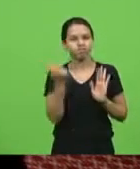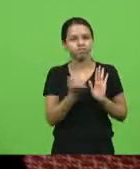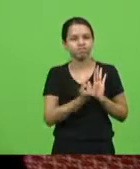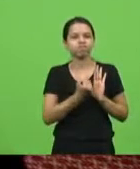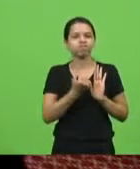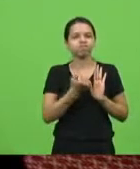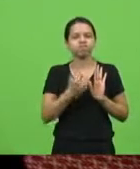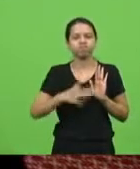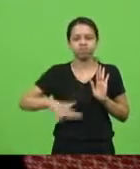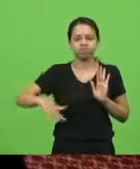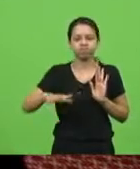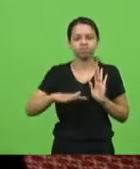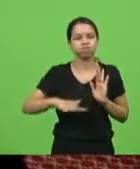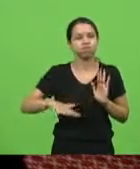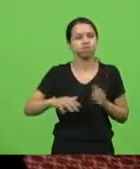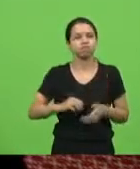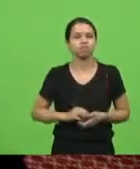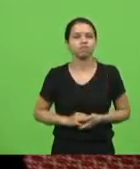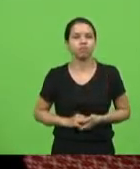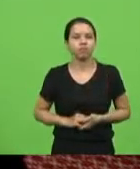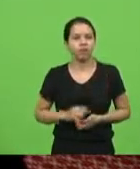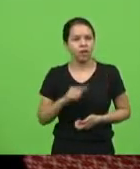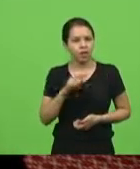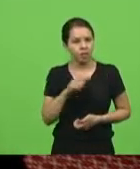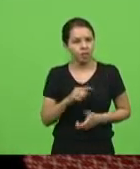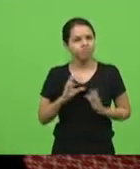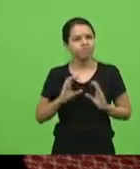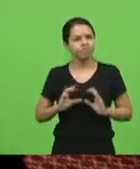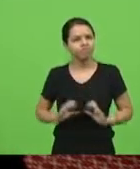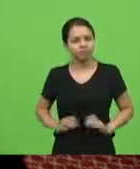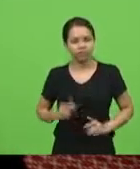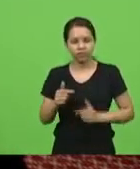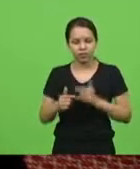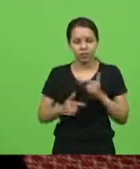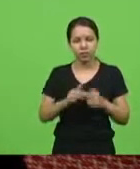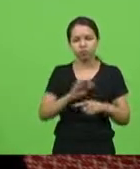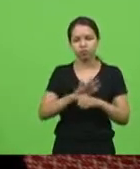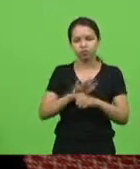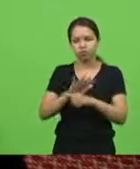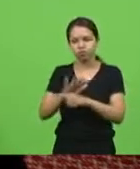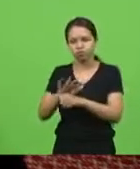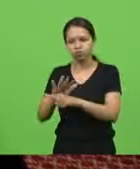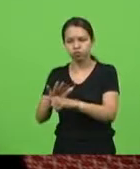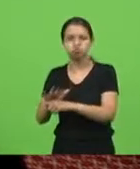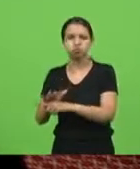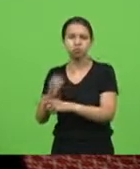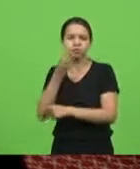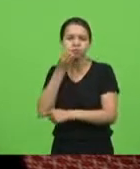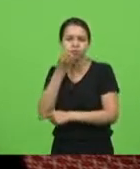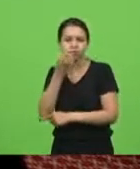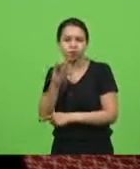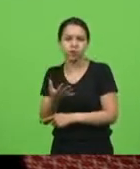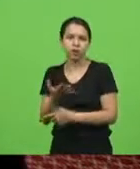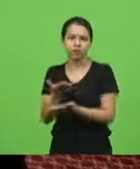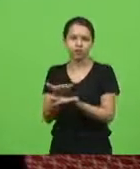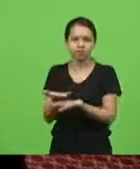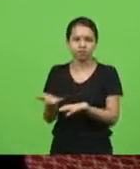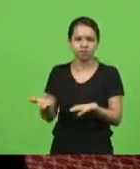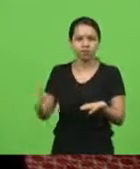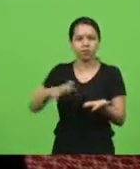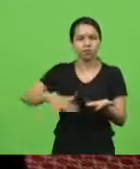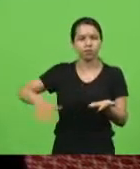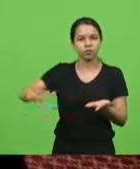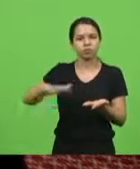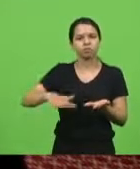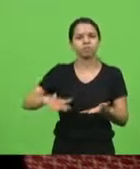Cidadão que só trabalhou fazendo o bem para os seus munícipes e da região serrana.